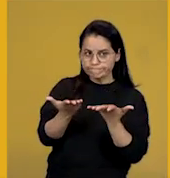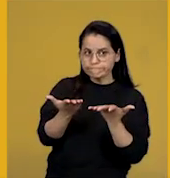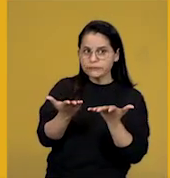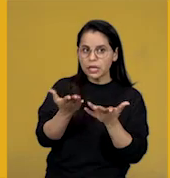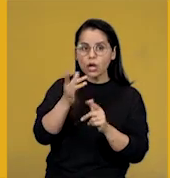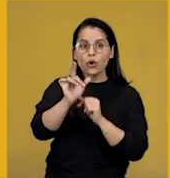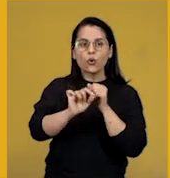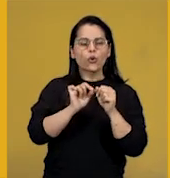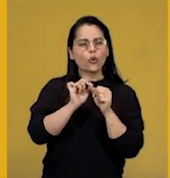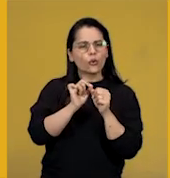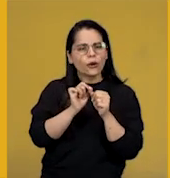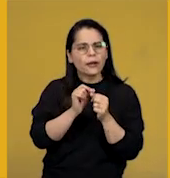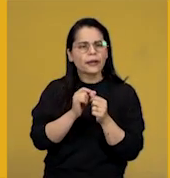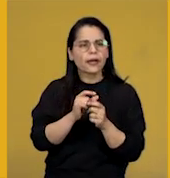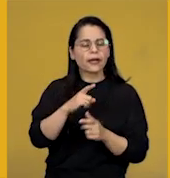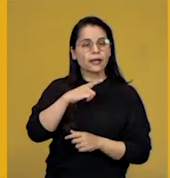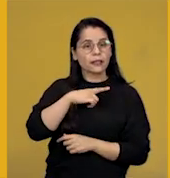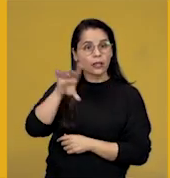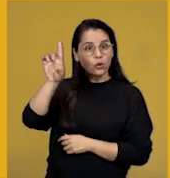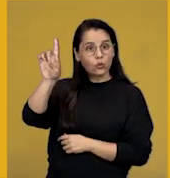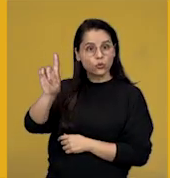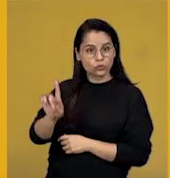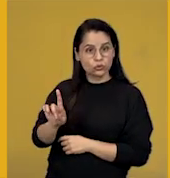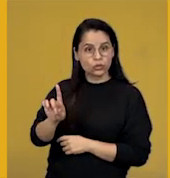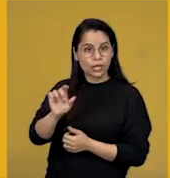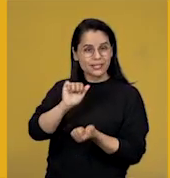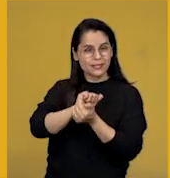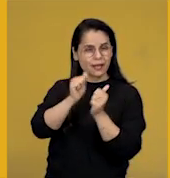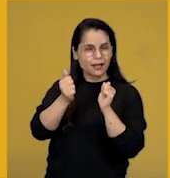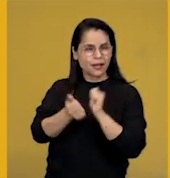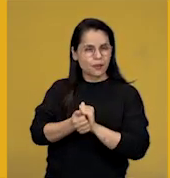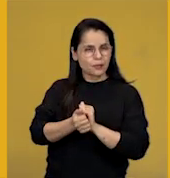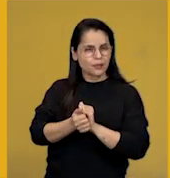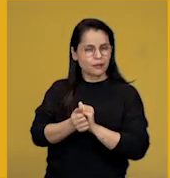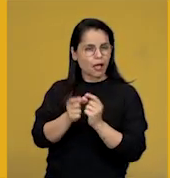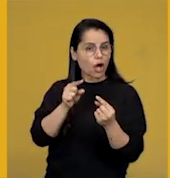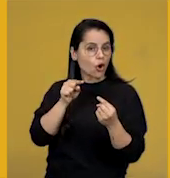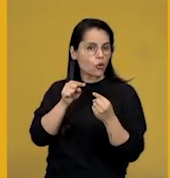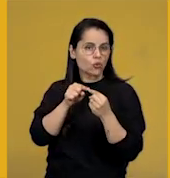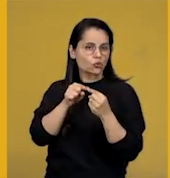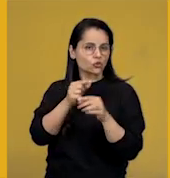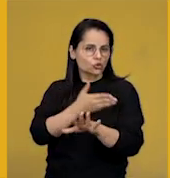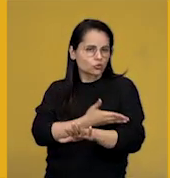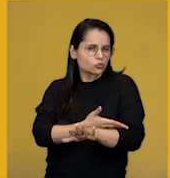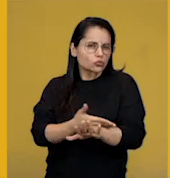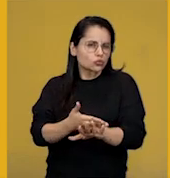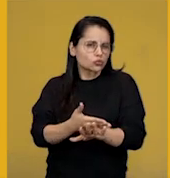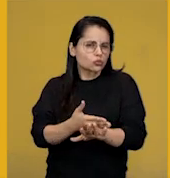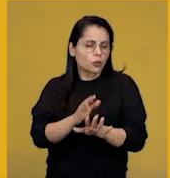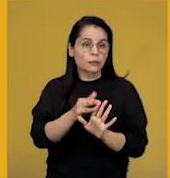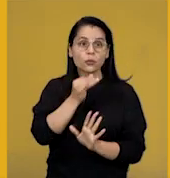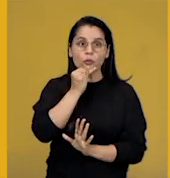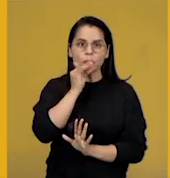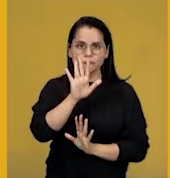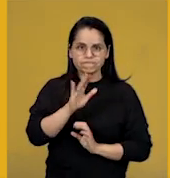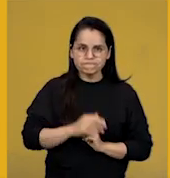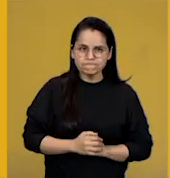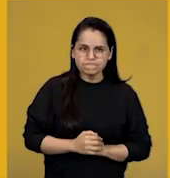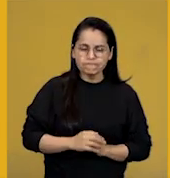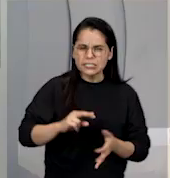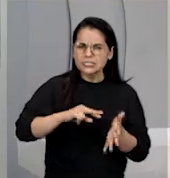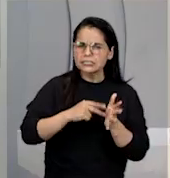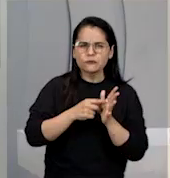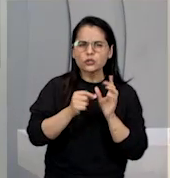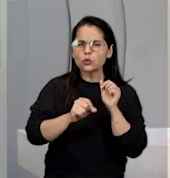então, que ele vai pegar esse direito e adaptar aos seus costumes. Por exemplo, o que eu estou querendo